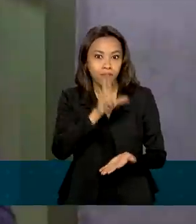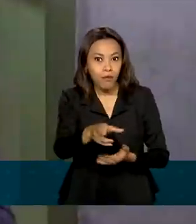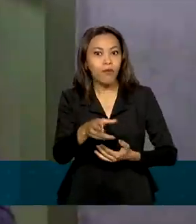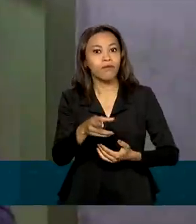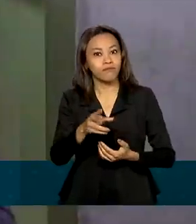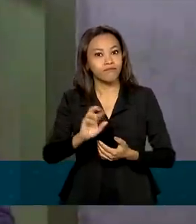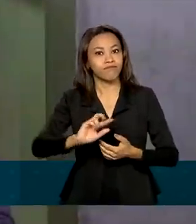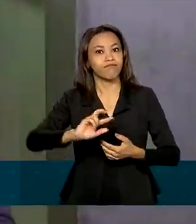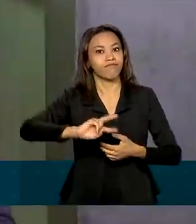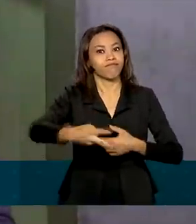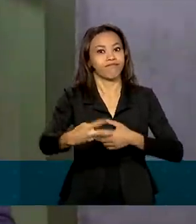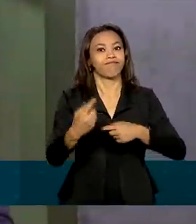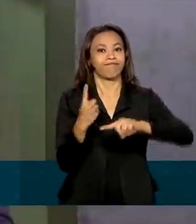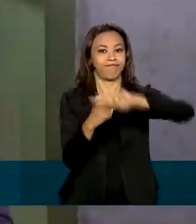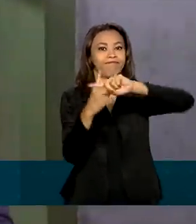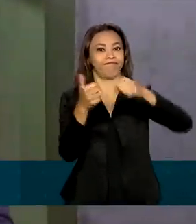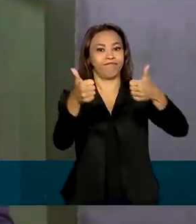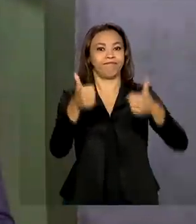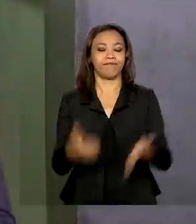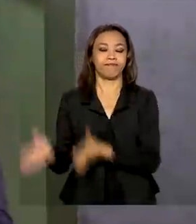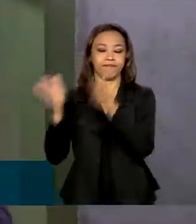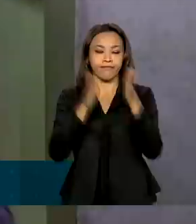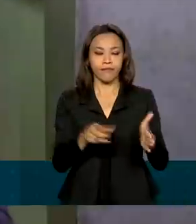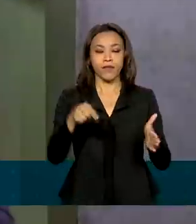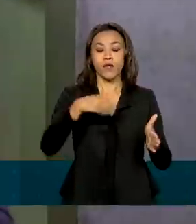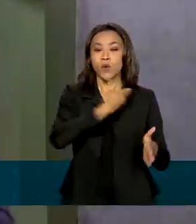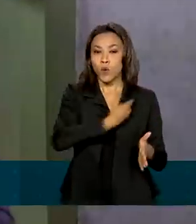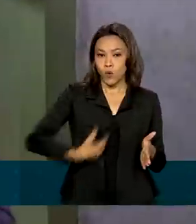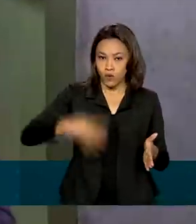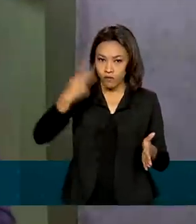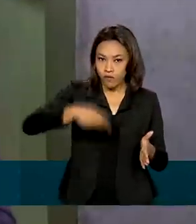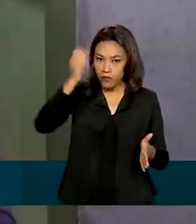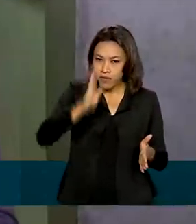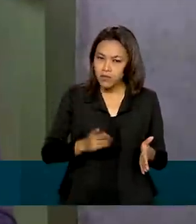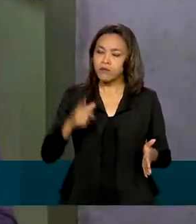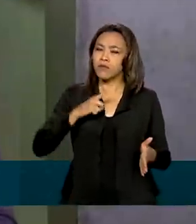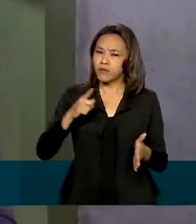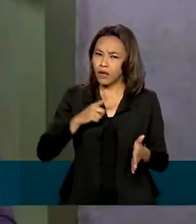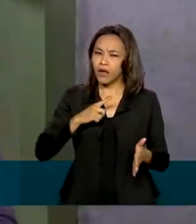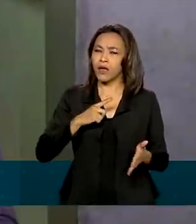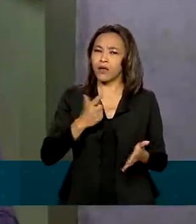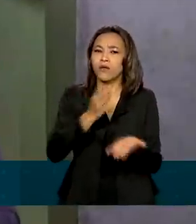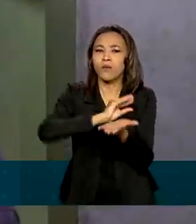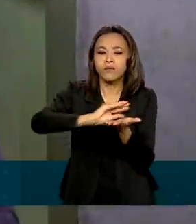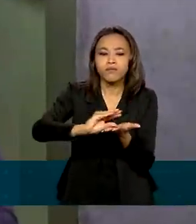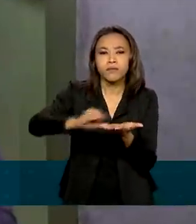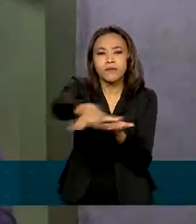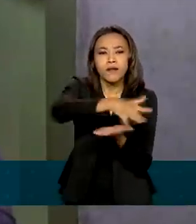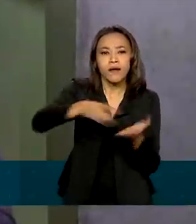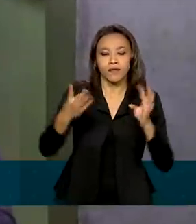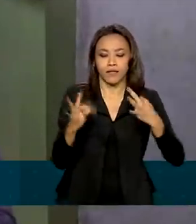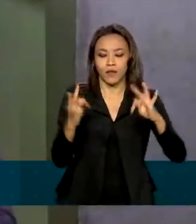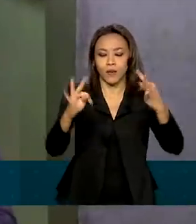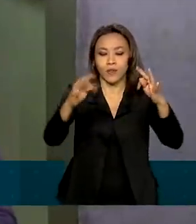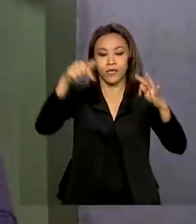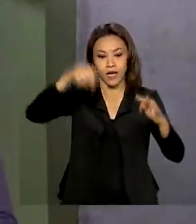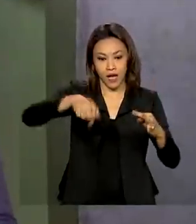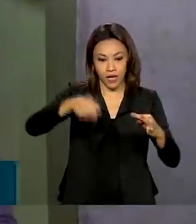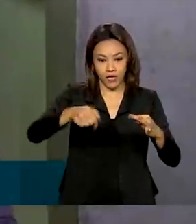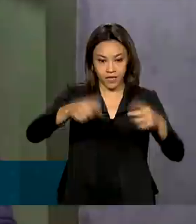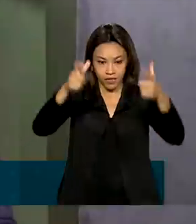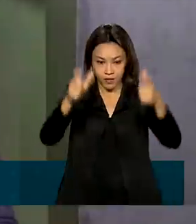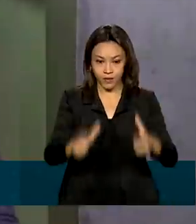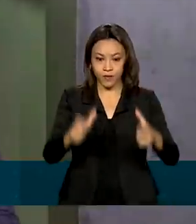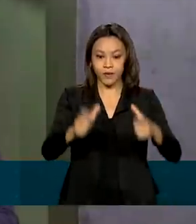Para combater o desmatamento ilegal, o governo brasileiro tem investido em tecnologia de monitoramento. Aqui no INPE, de São José dos